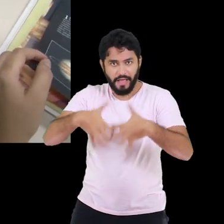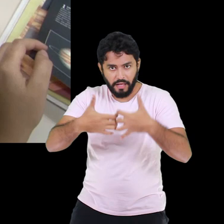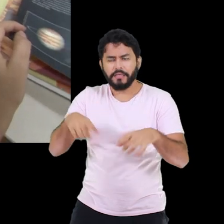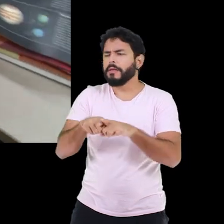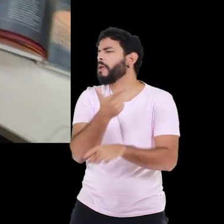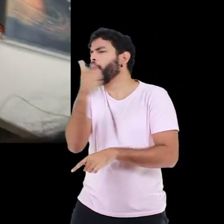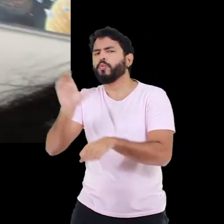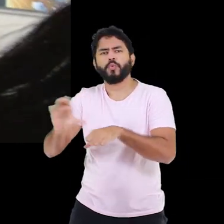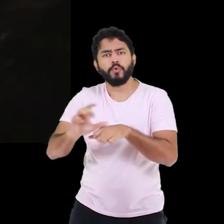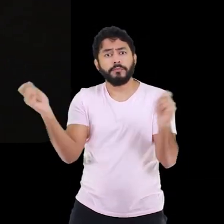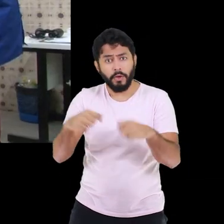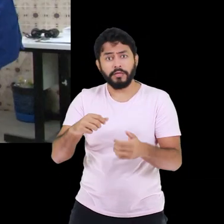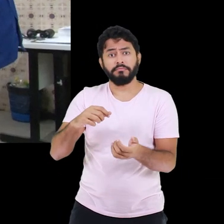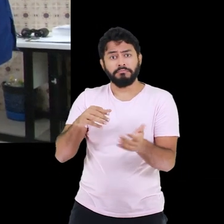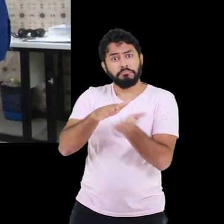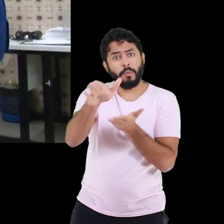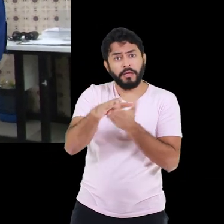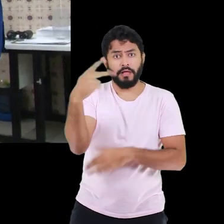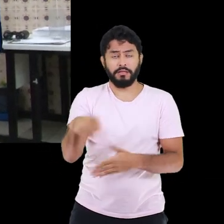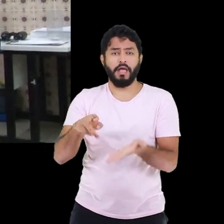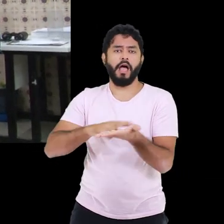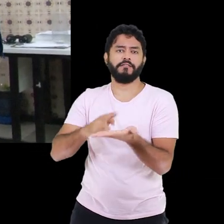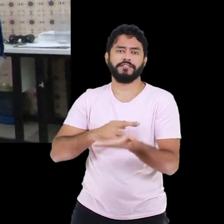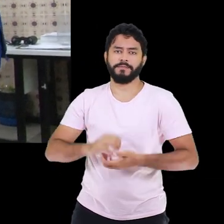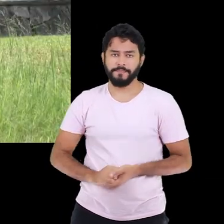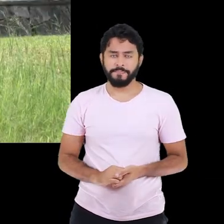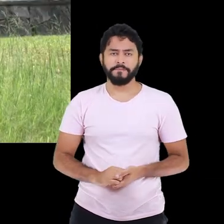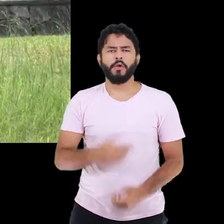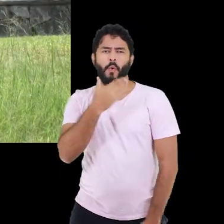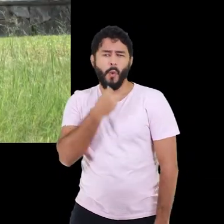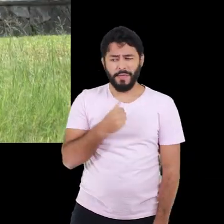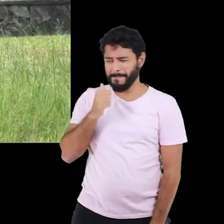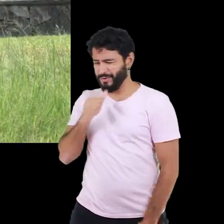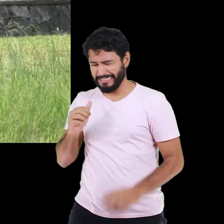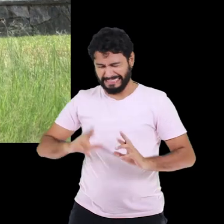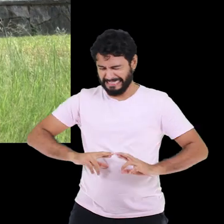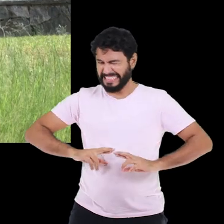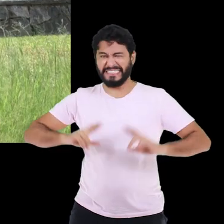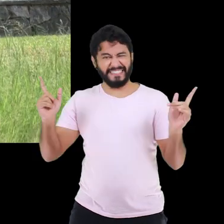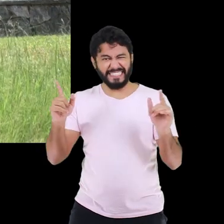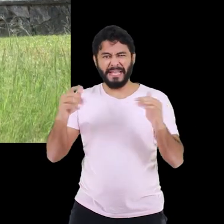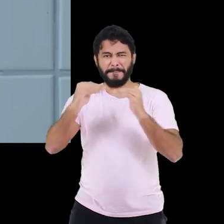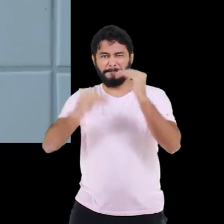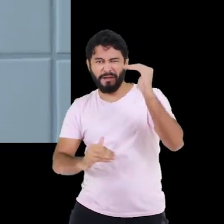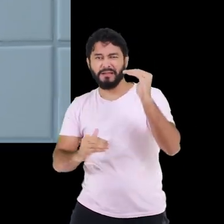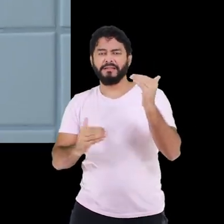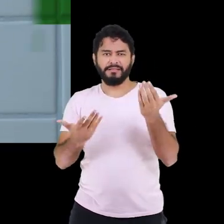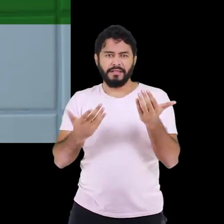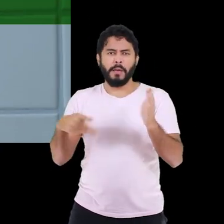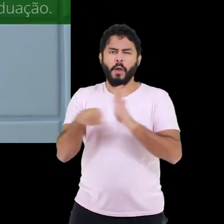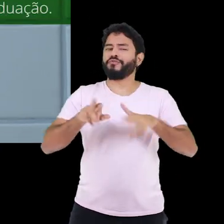mecânica. E diversos outros cursos também conseguem publicar nessa revista. O homem e a mulher, a gente ainda sofre muita diferença,